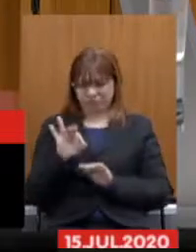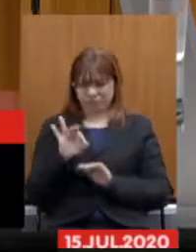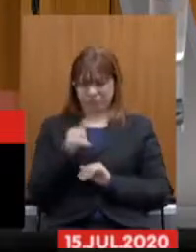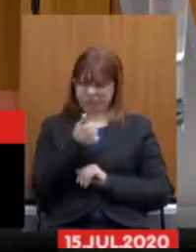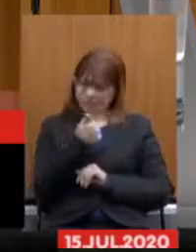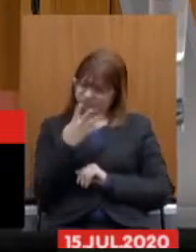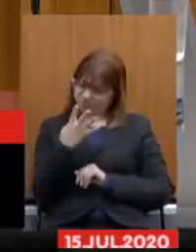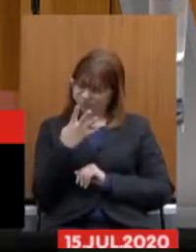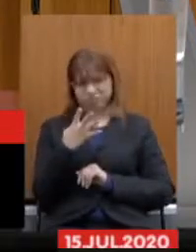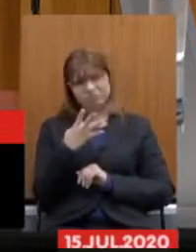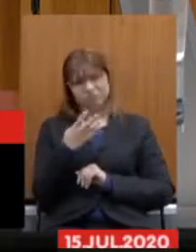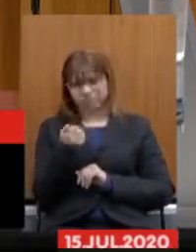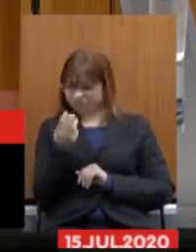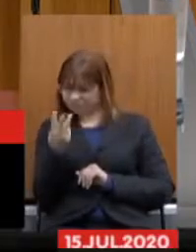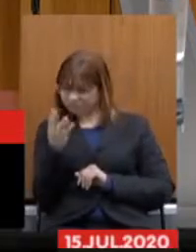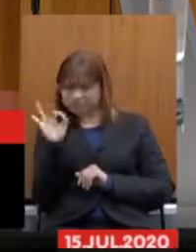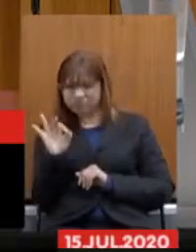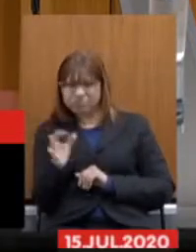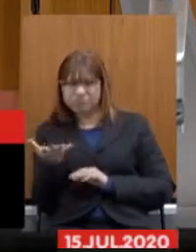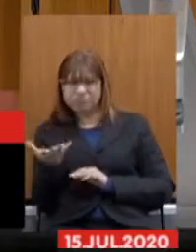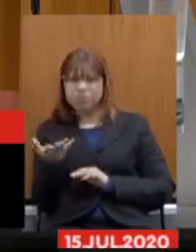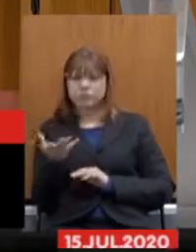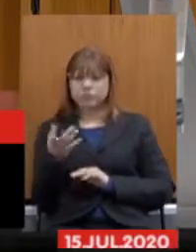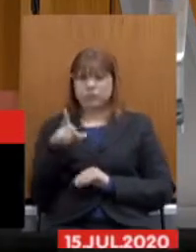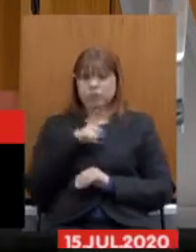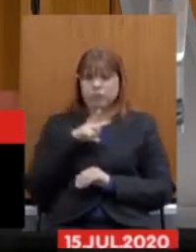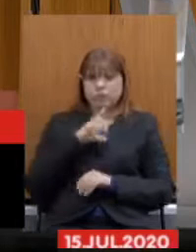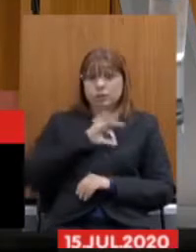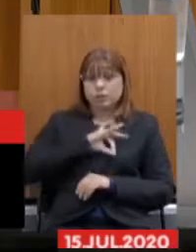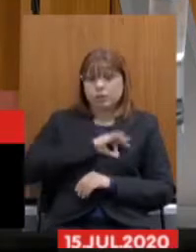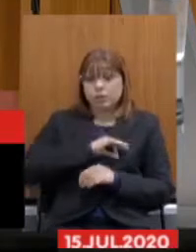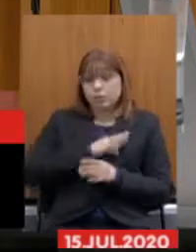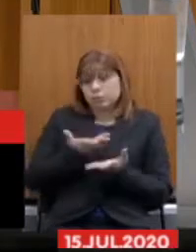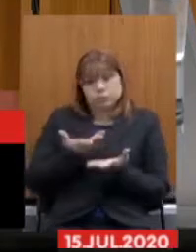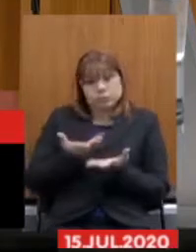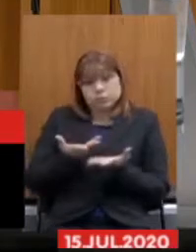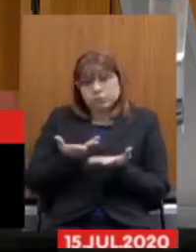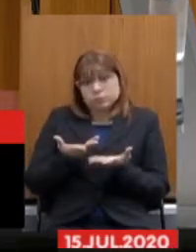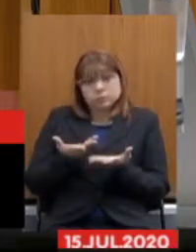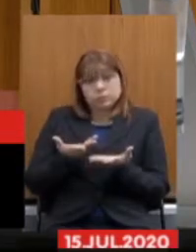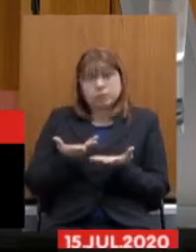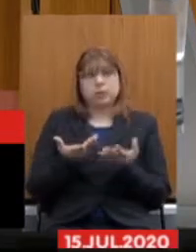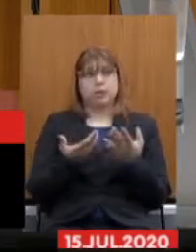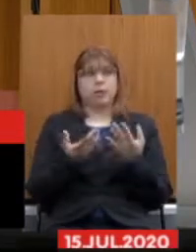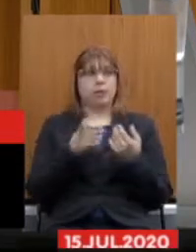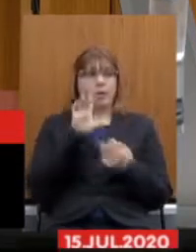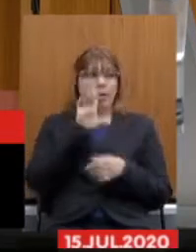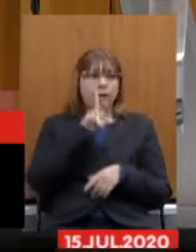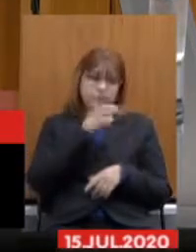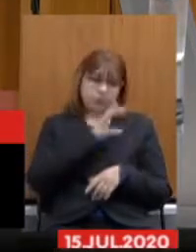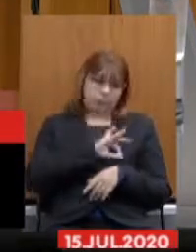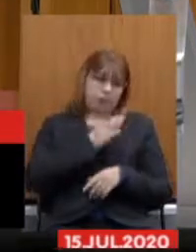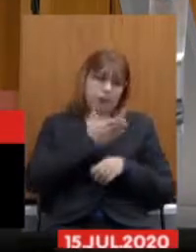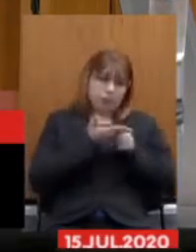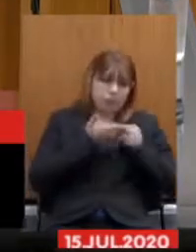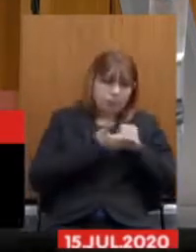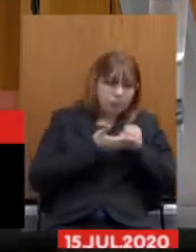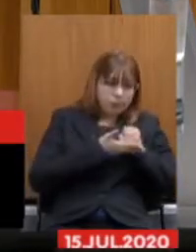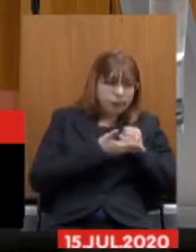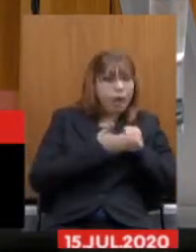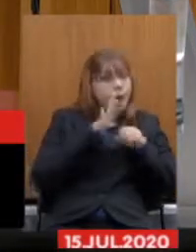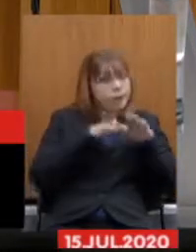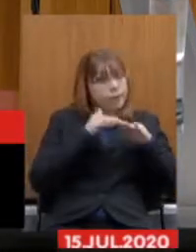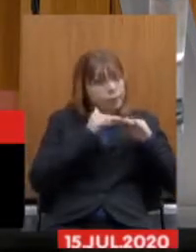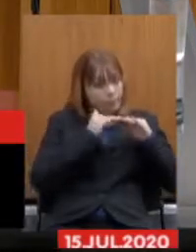13 nós temos faixas salariais como todo serviço público que vão do salário mínimo até menos do que o